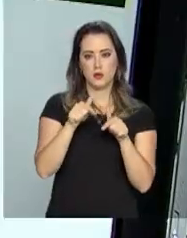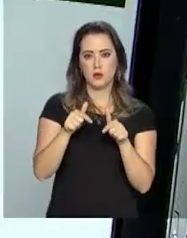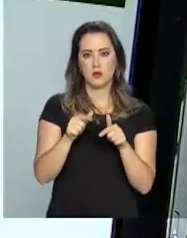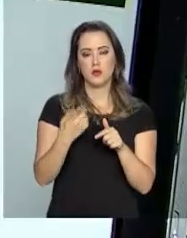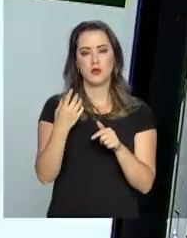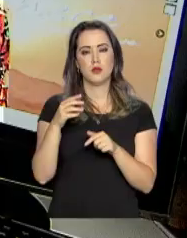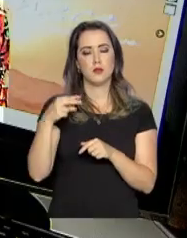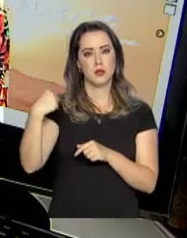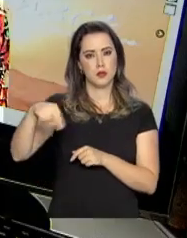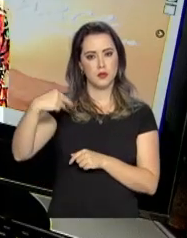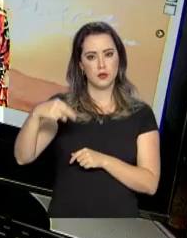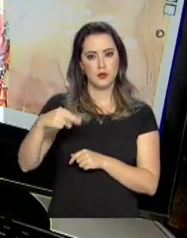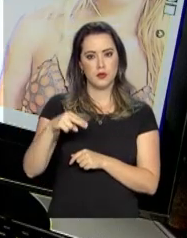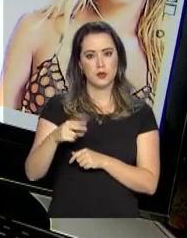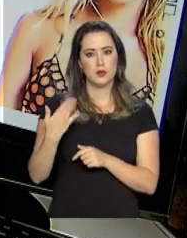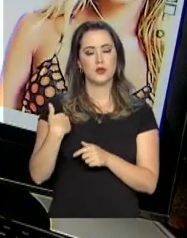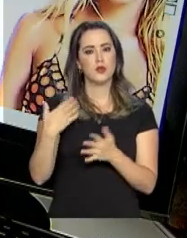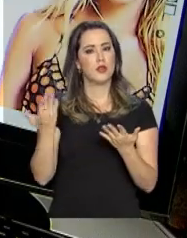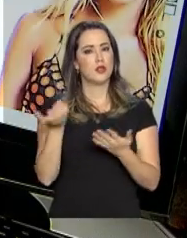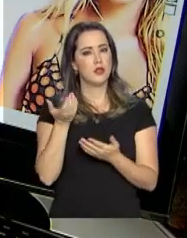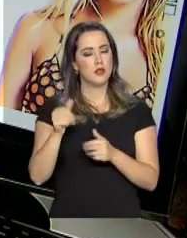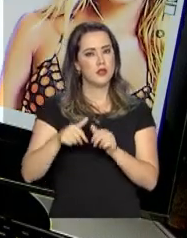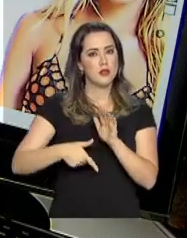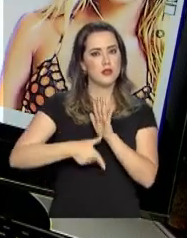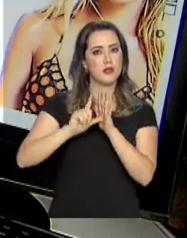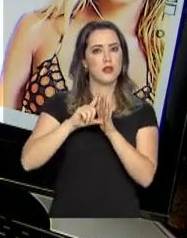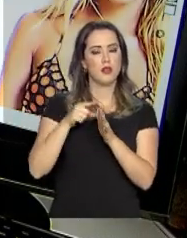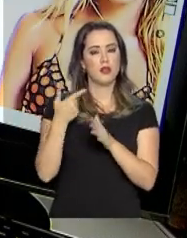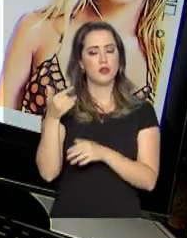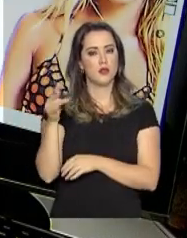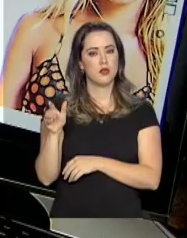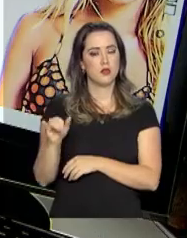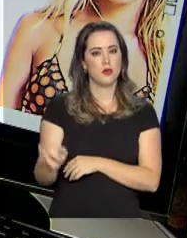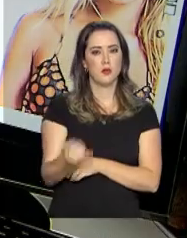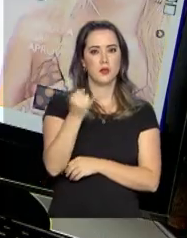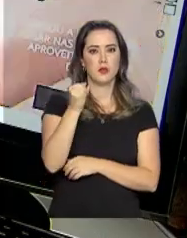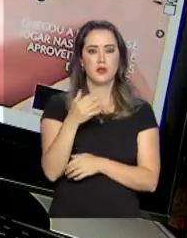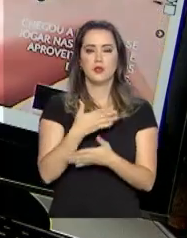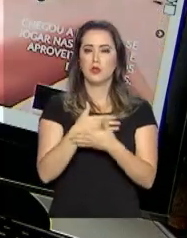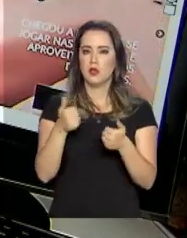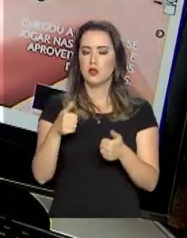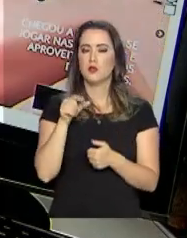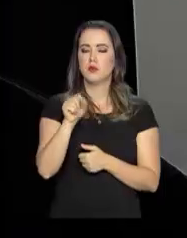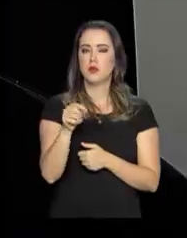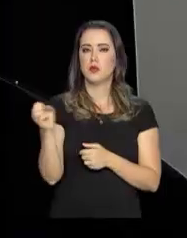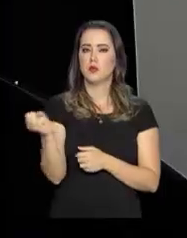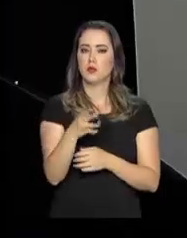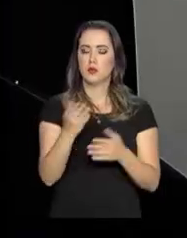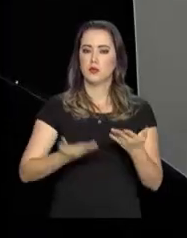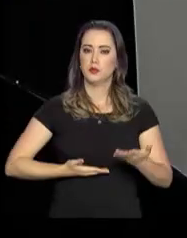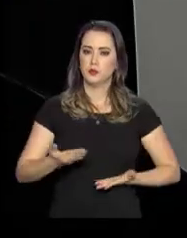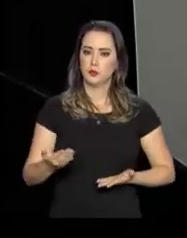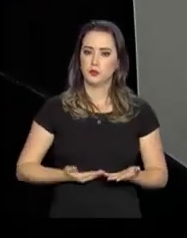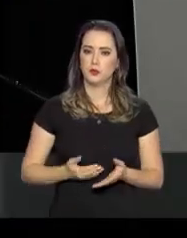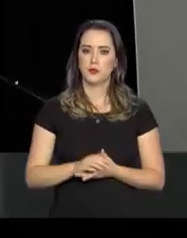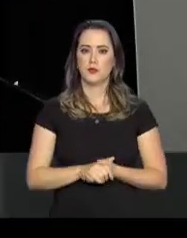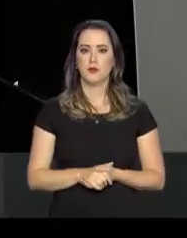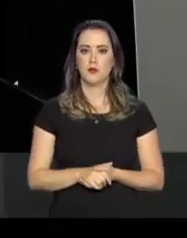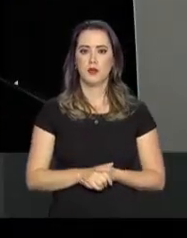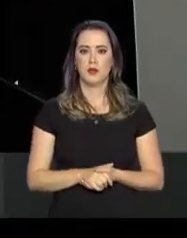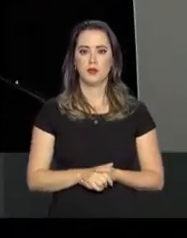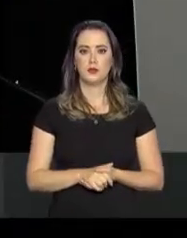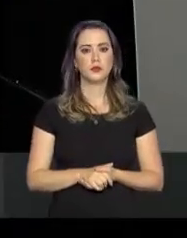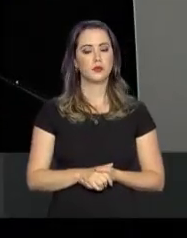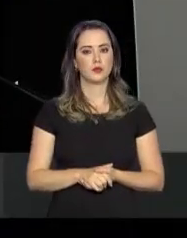em novembro, Franklin resolveu se antecipar para aproveitar as vantagens do novo serviço. Ela facilita a vida